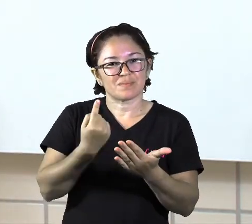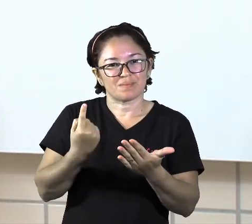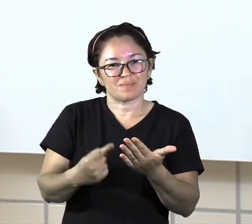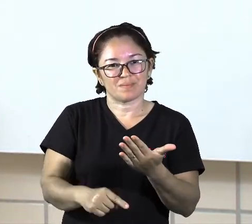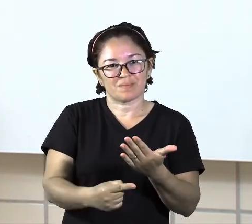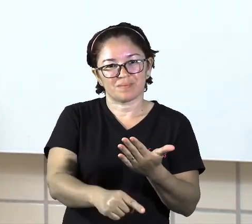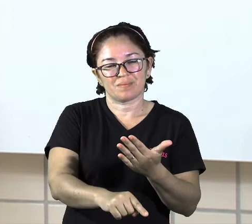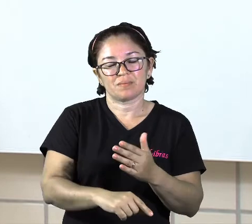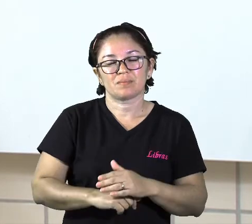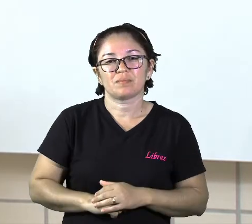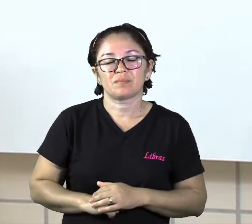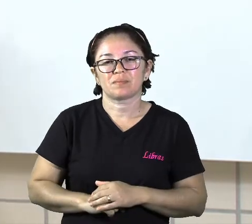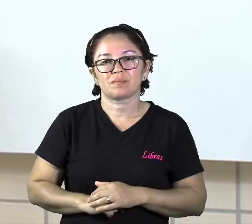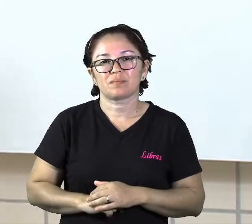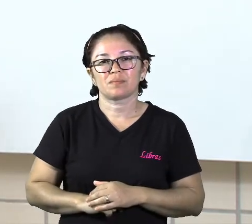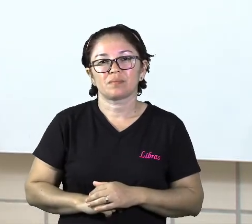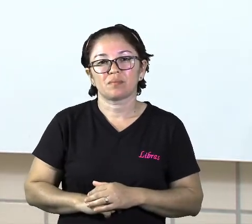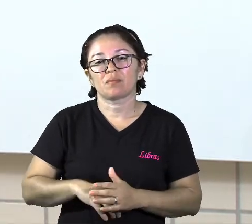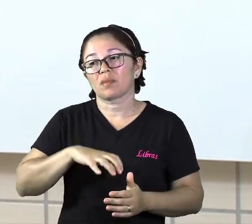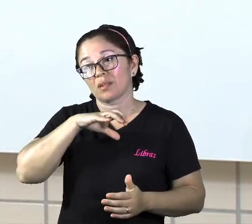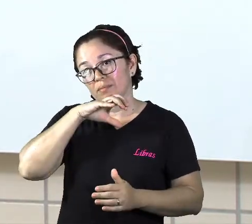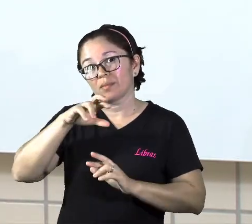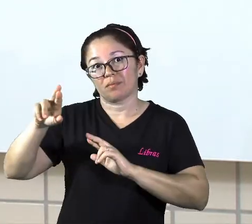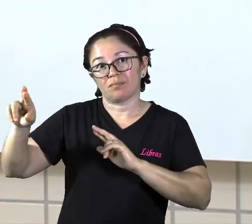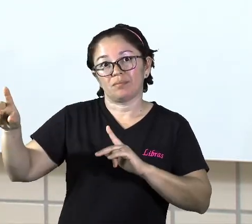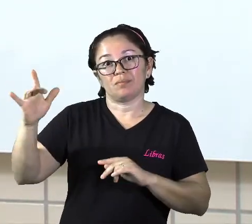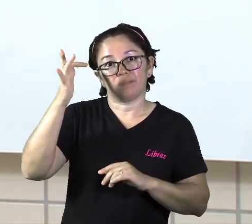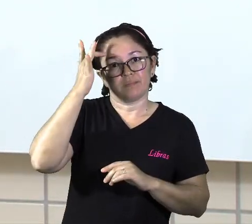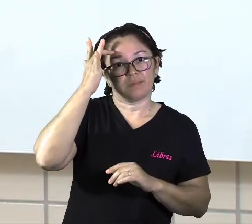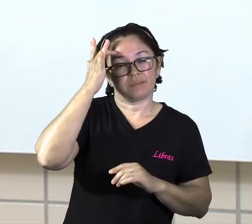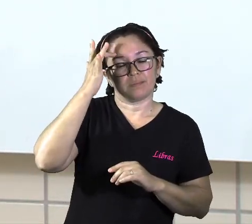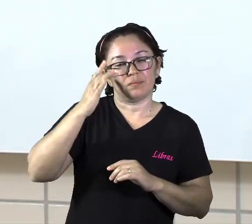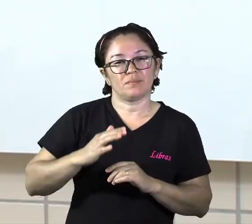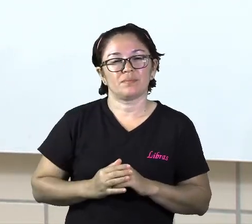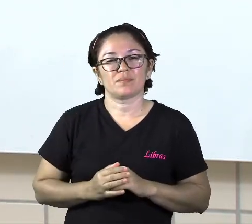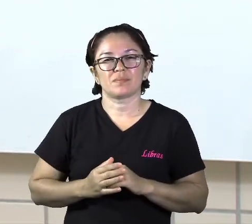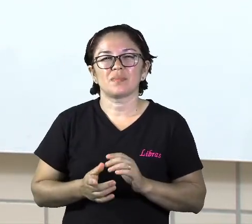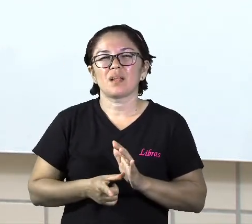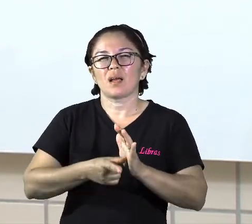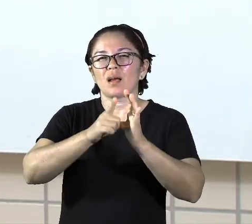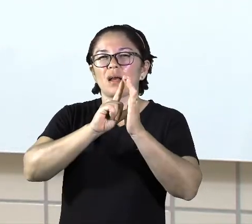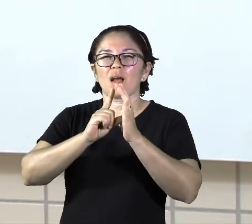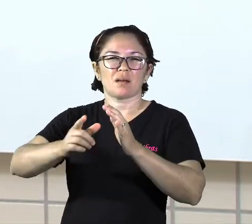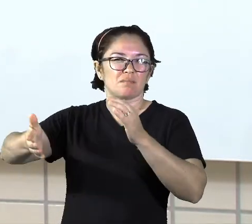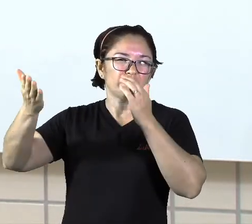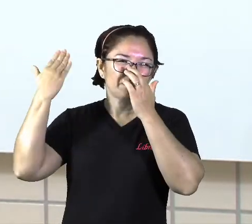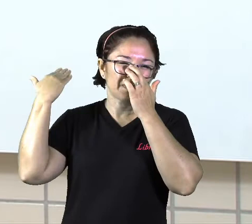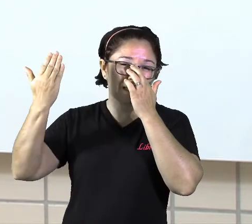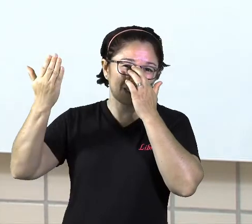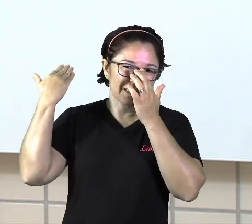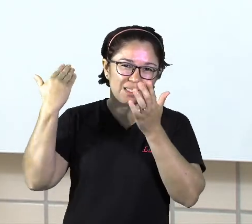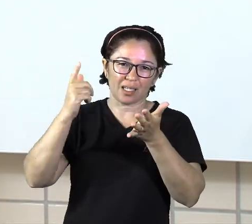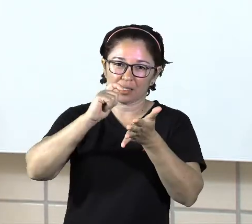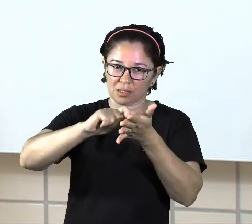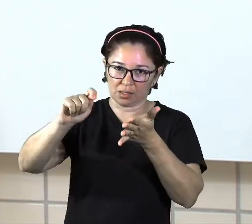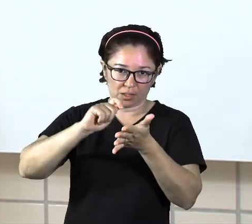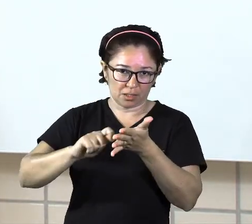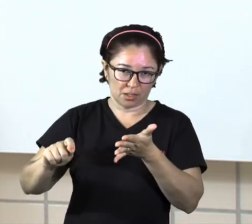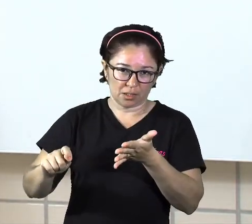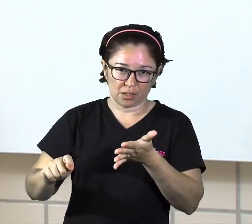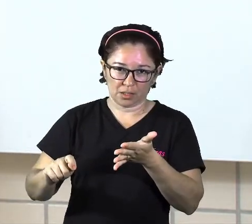E lá no início ainda, quando os homens ainda não tinham um sistema de escrita